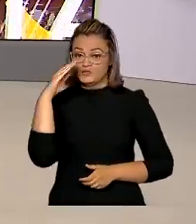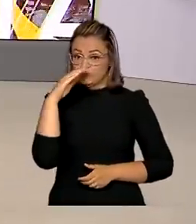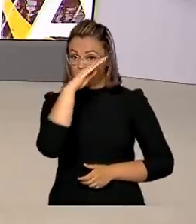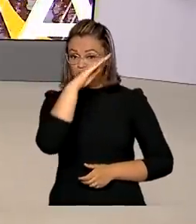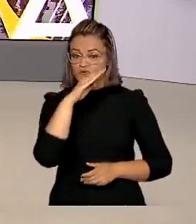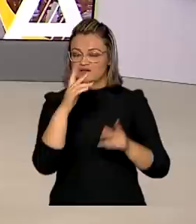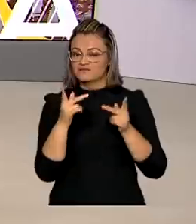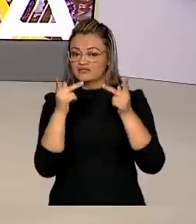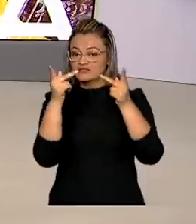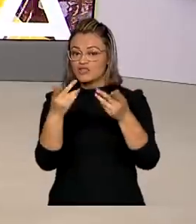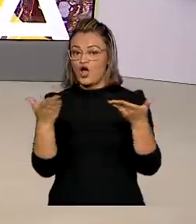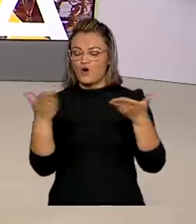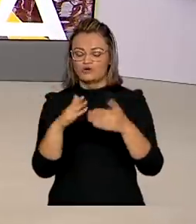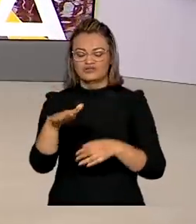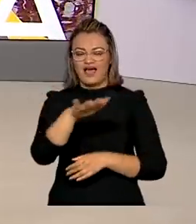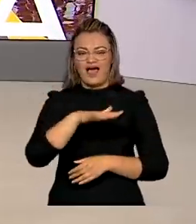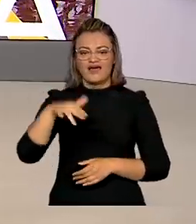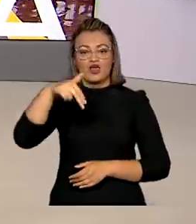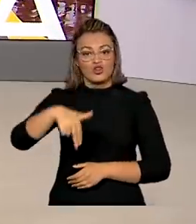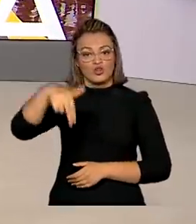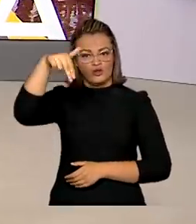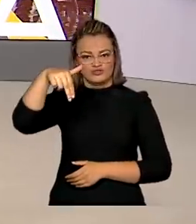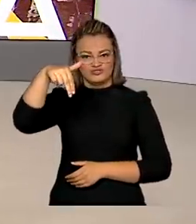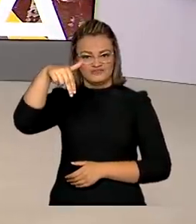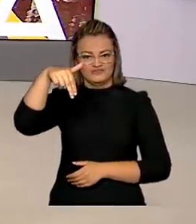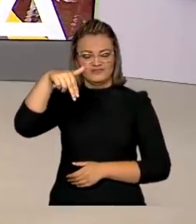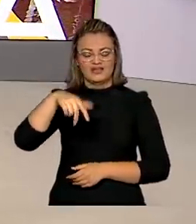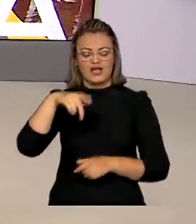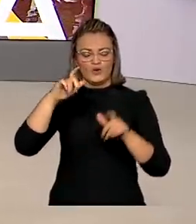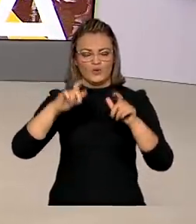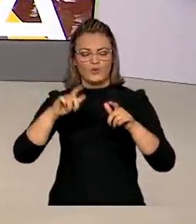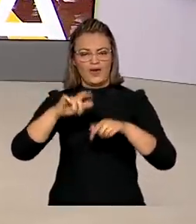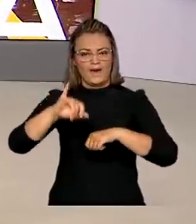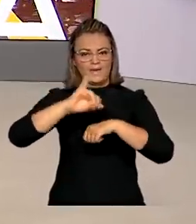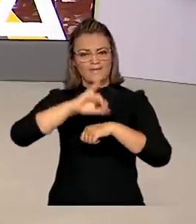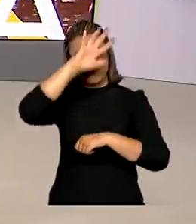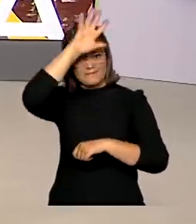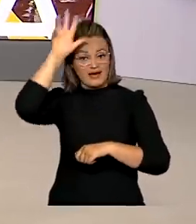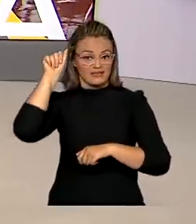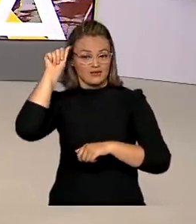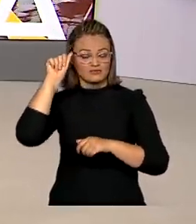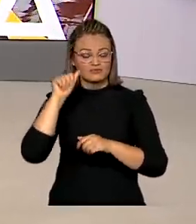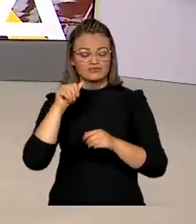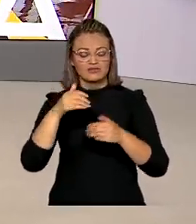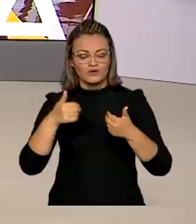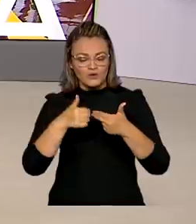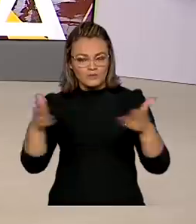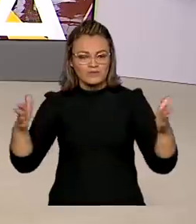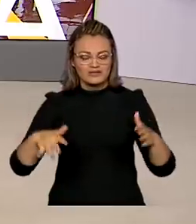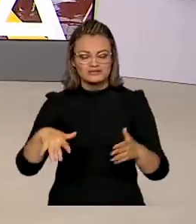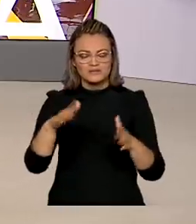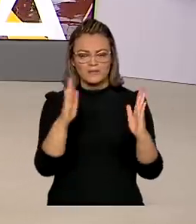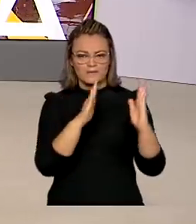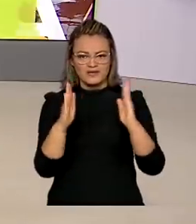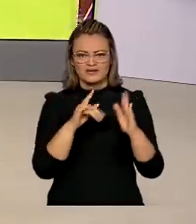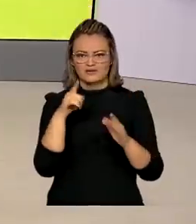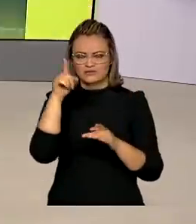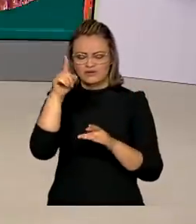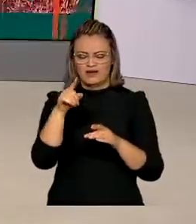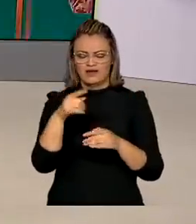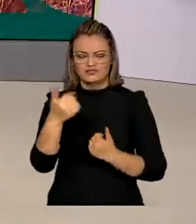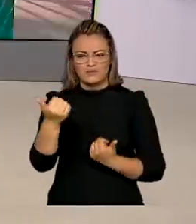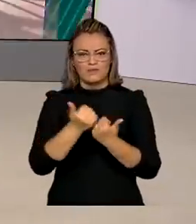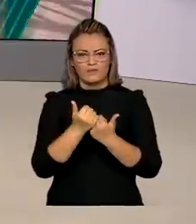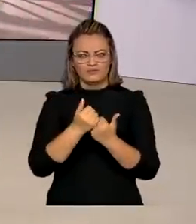Bolsonaro visita hoje a região norte do país. Em Manaus, ele inaugura a segunda etapa do Centro de Convenções do Amazonas.